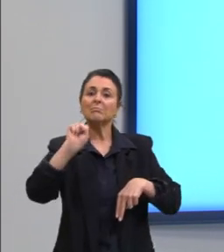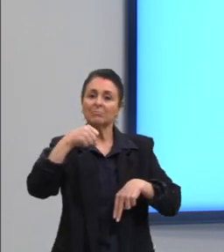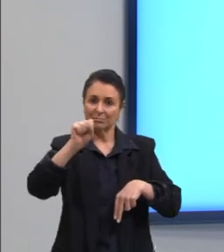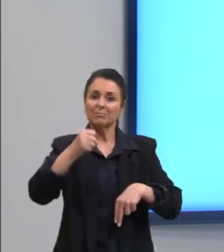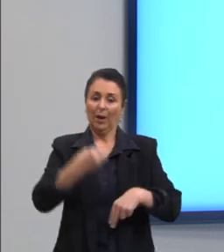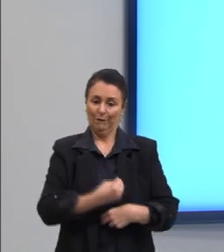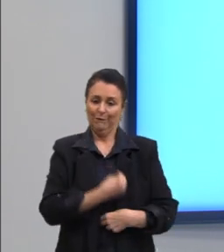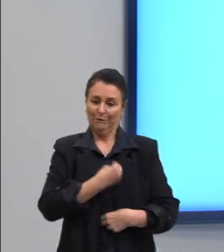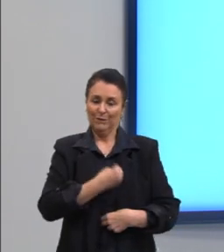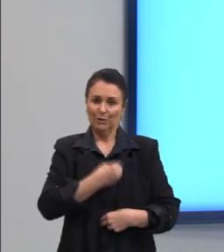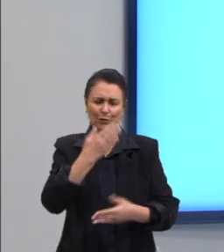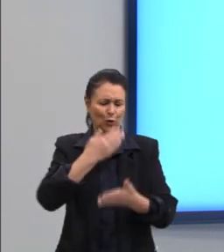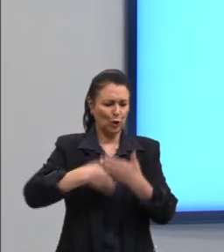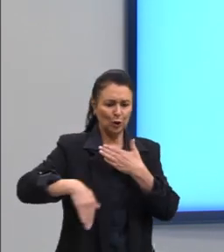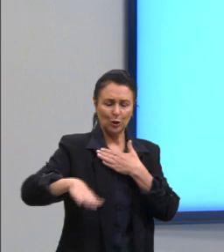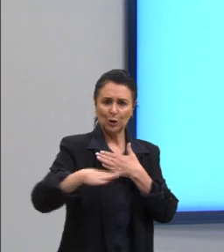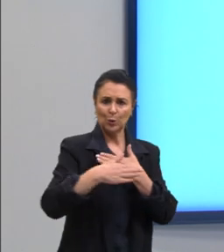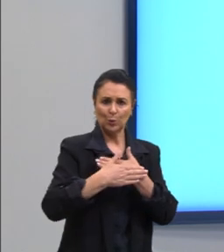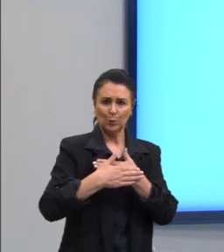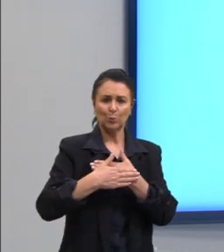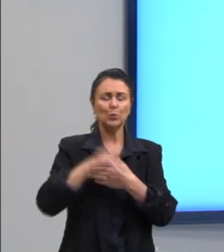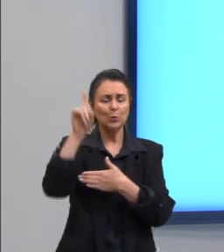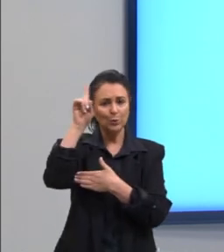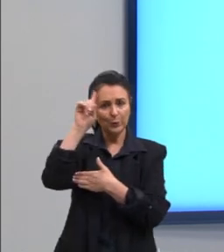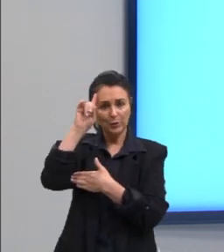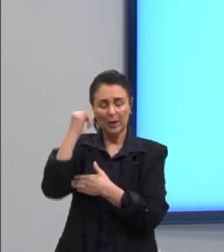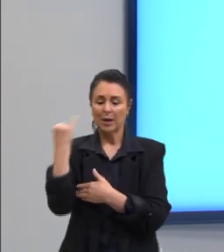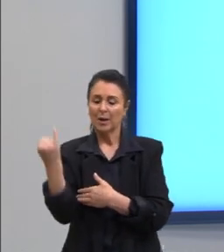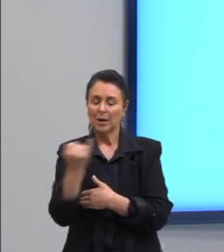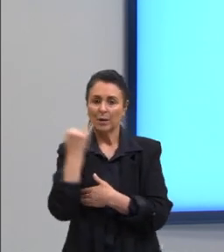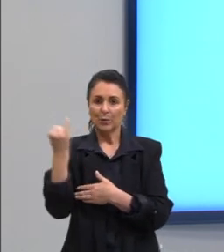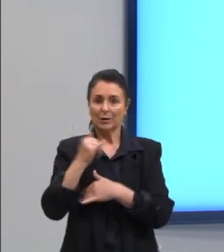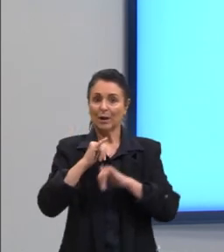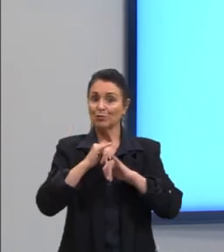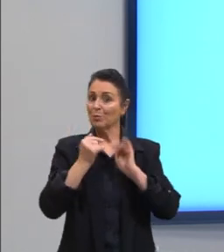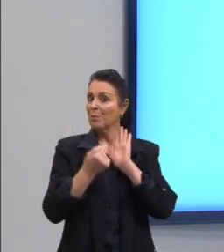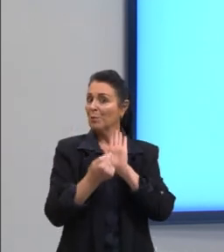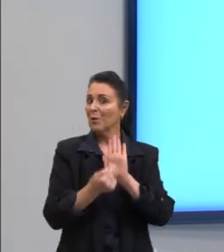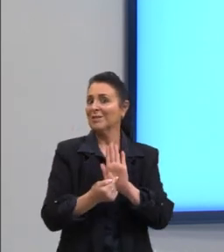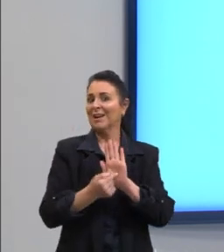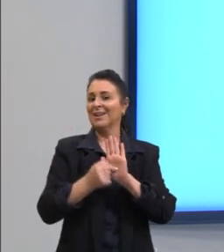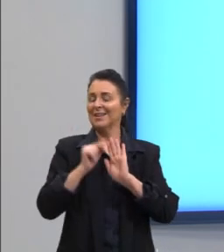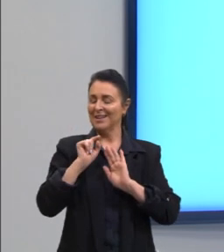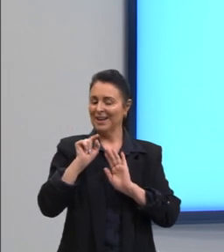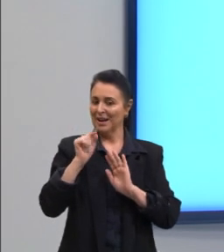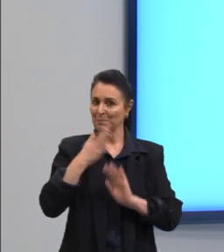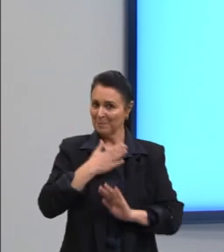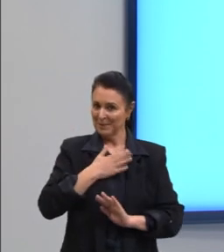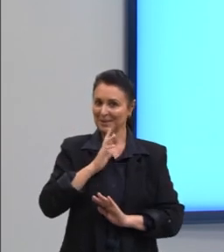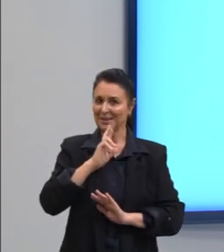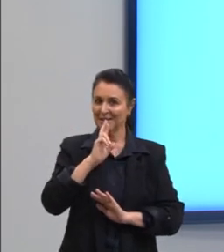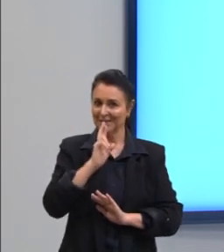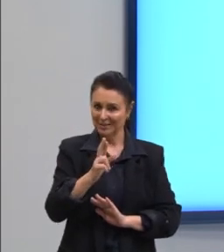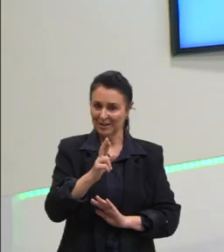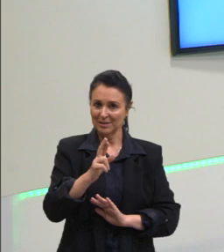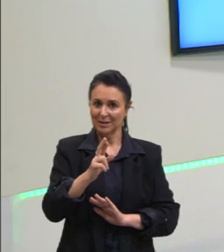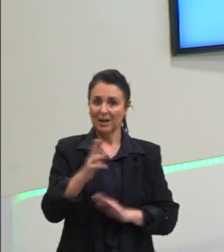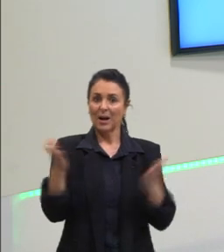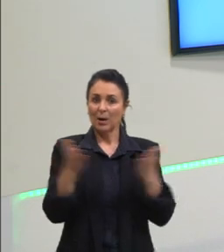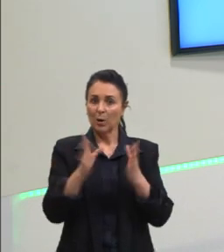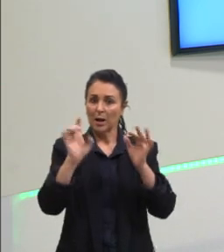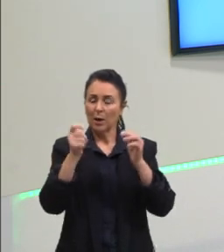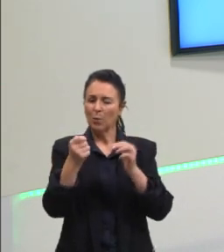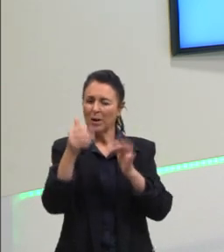exatamente em tudo correto? então é importante salientar isso e essa é nossa resposta eu vou estar passando aqui para a finalização